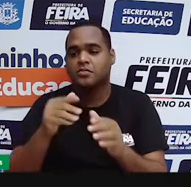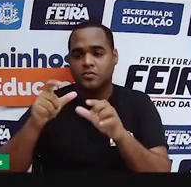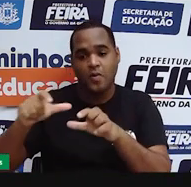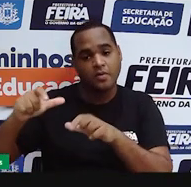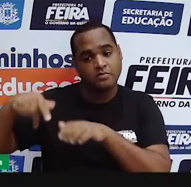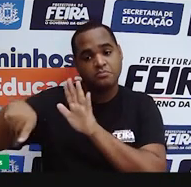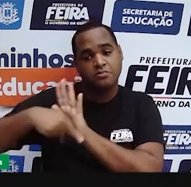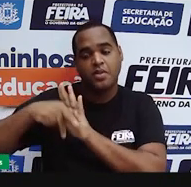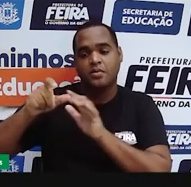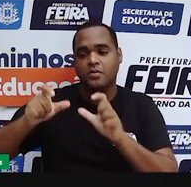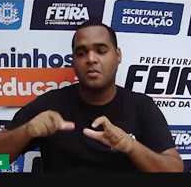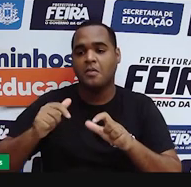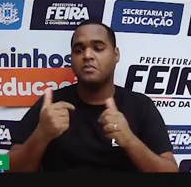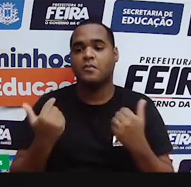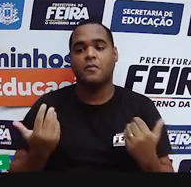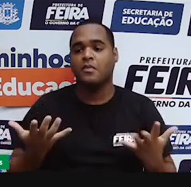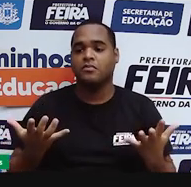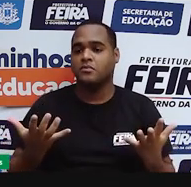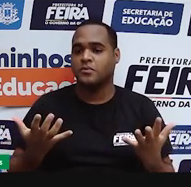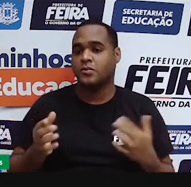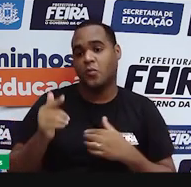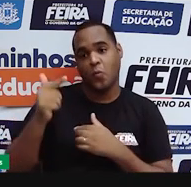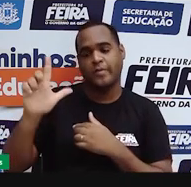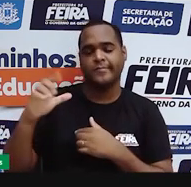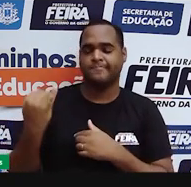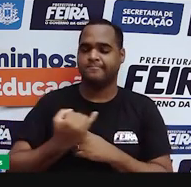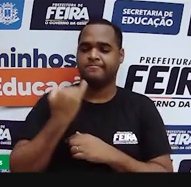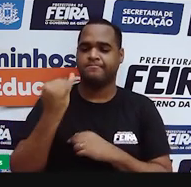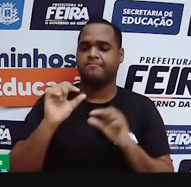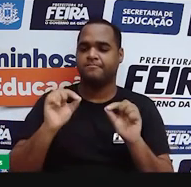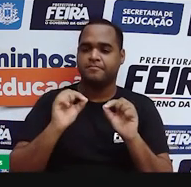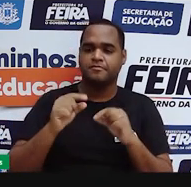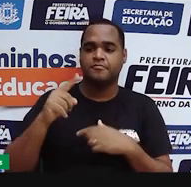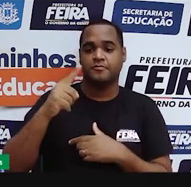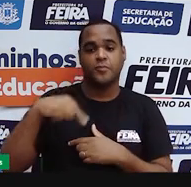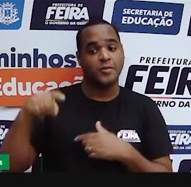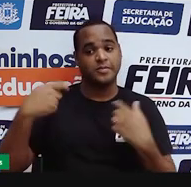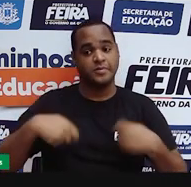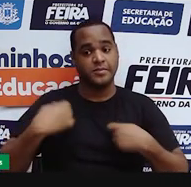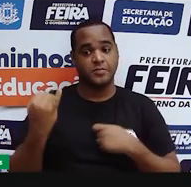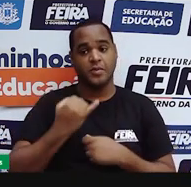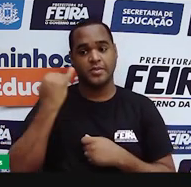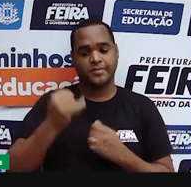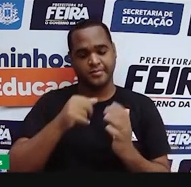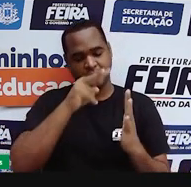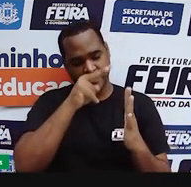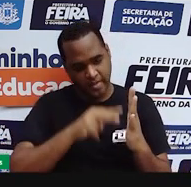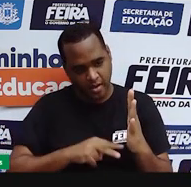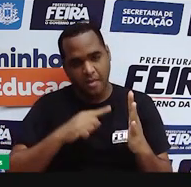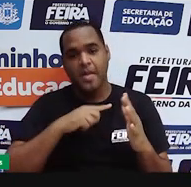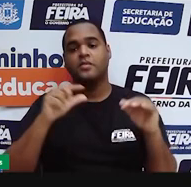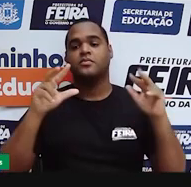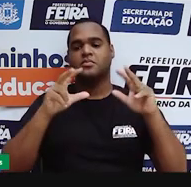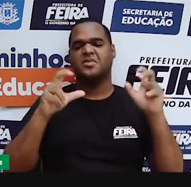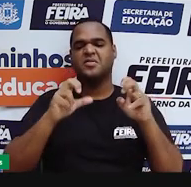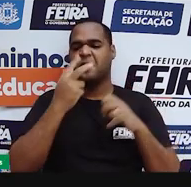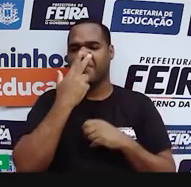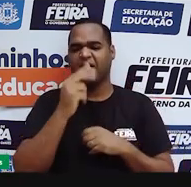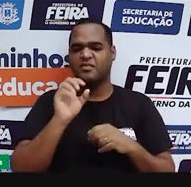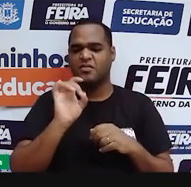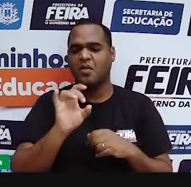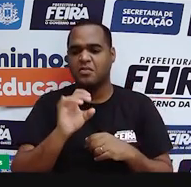aquela informação de fato. Outra coisa, a gente precisa ler além do título, porque muitas vezes a gente vê um título ali super